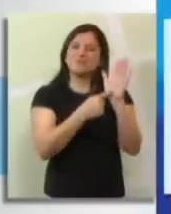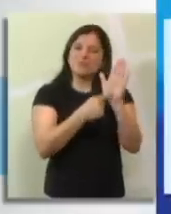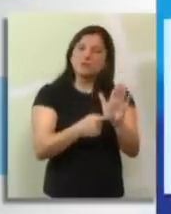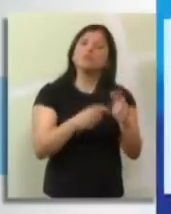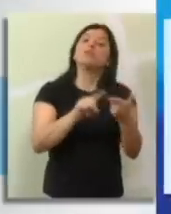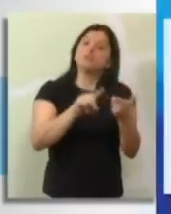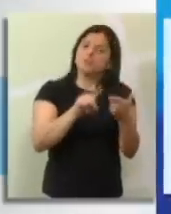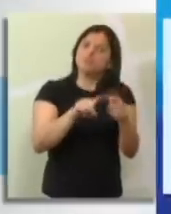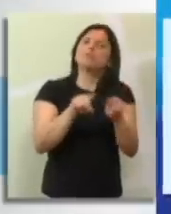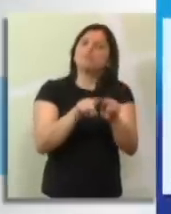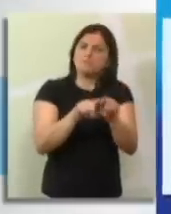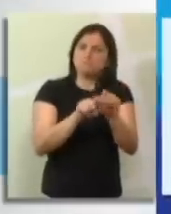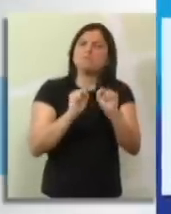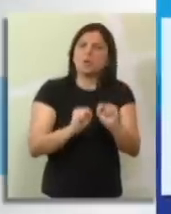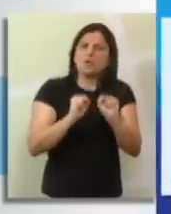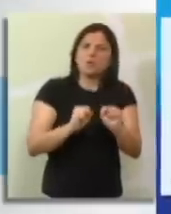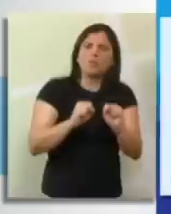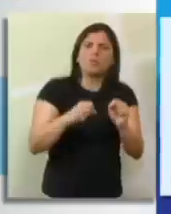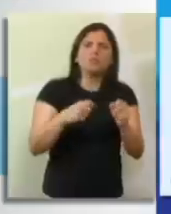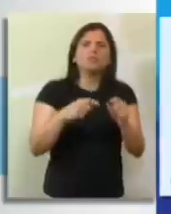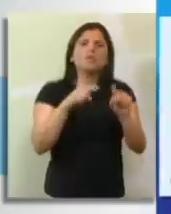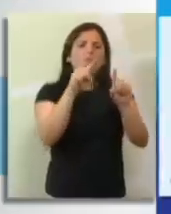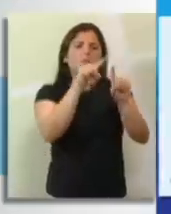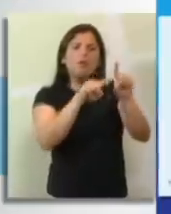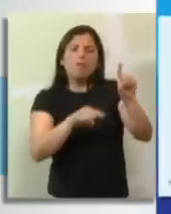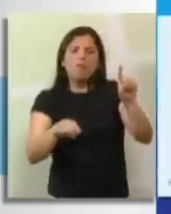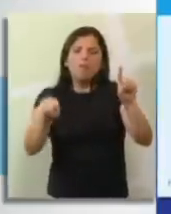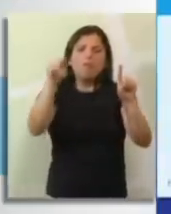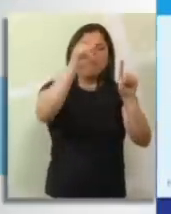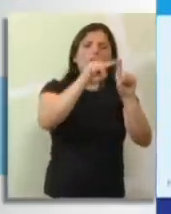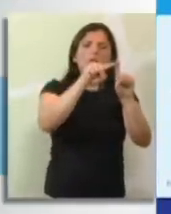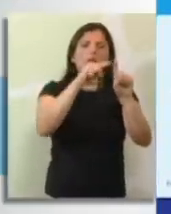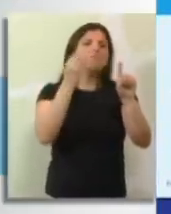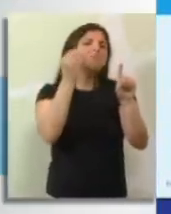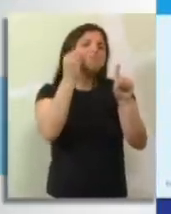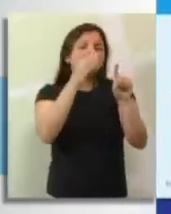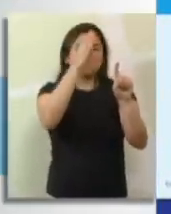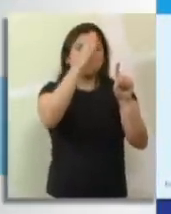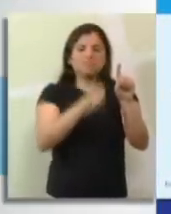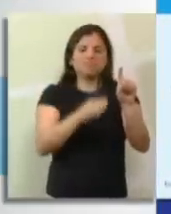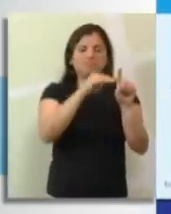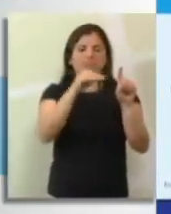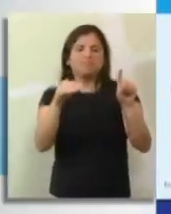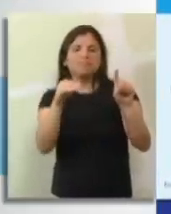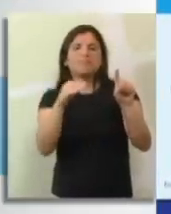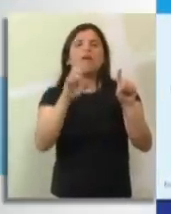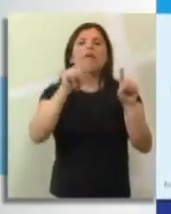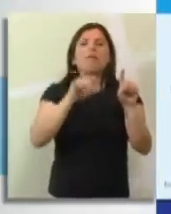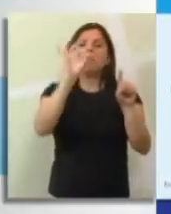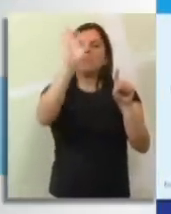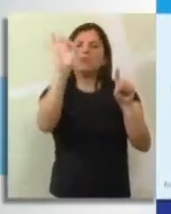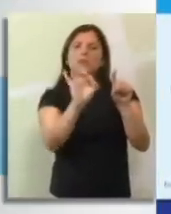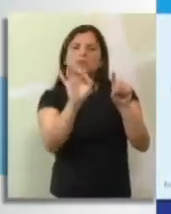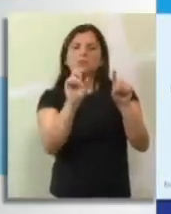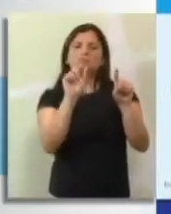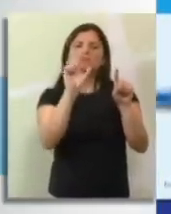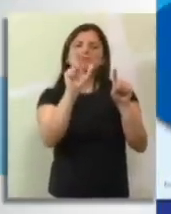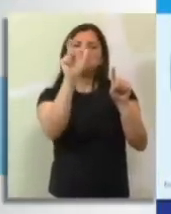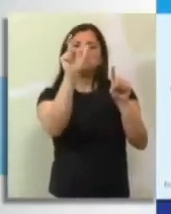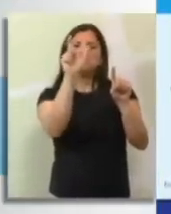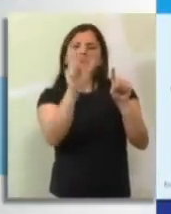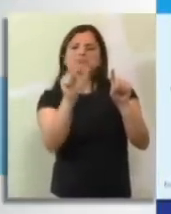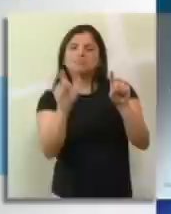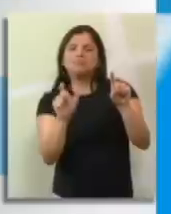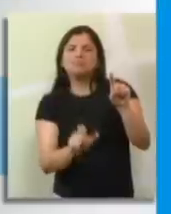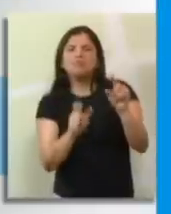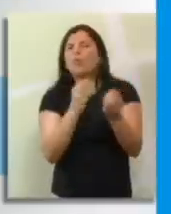pizza, onde cada fatia dessa pizza representa, na maioria das vezes, uma porcentagem de determinada situação.